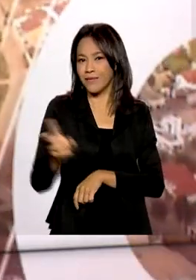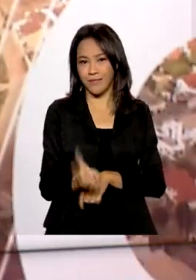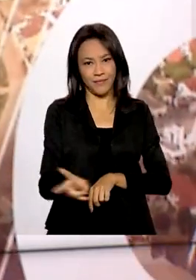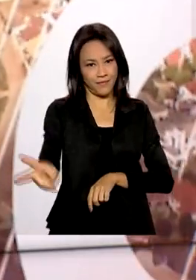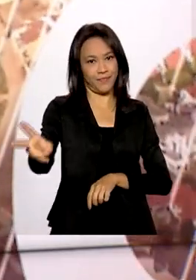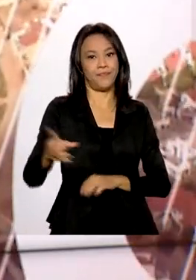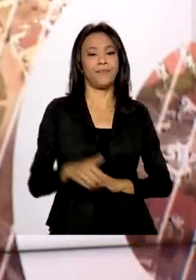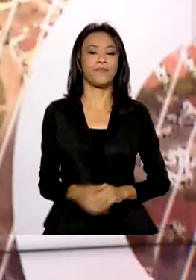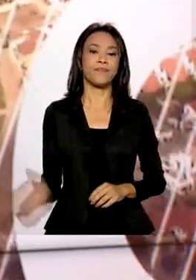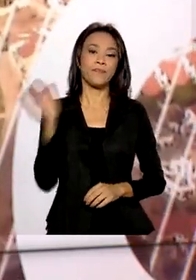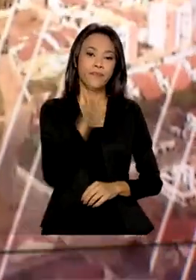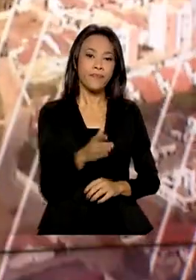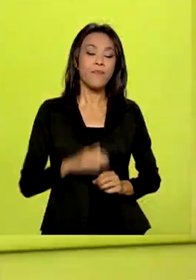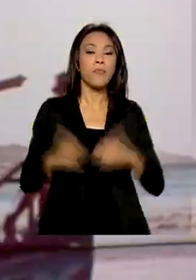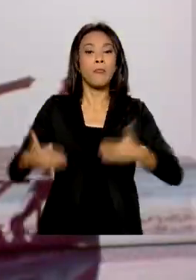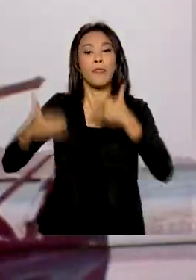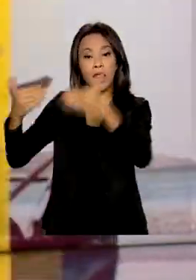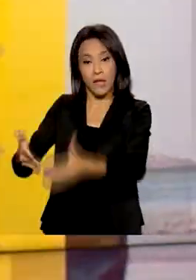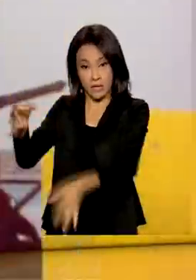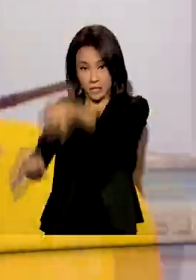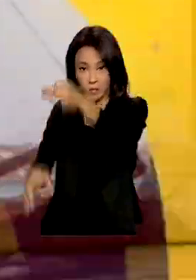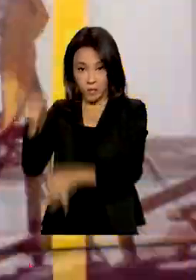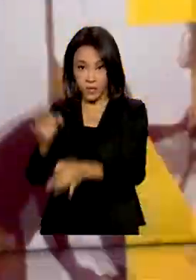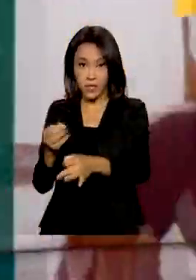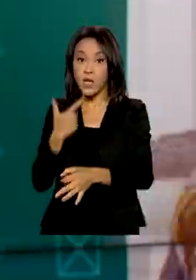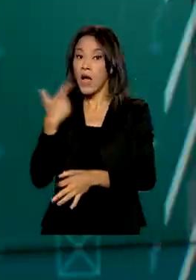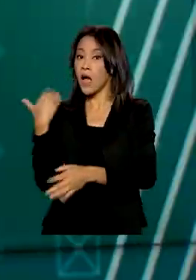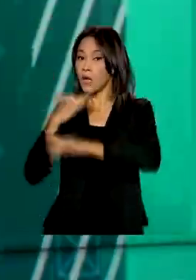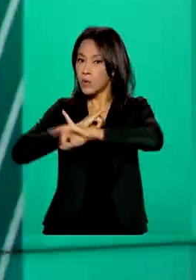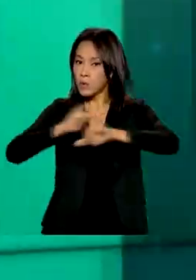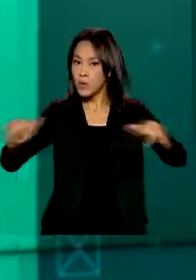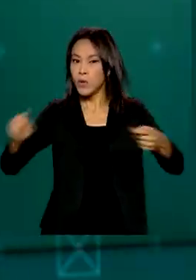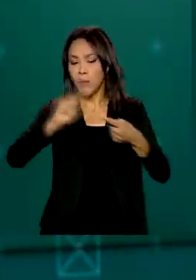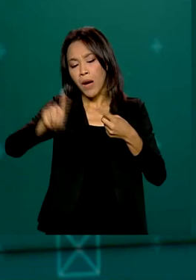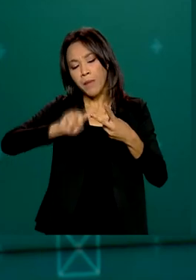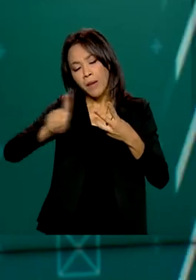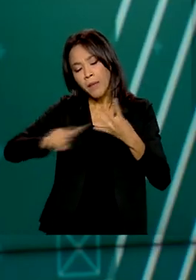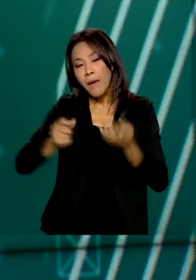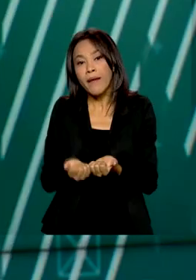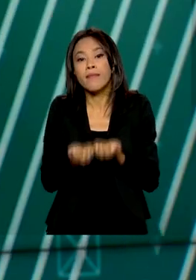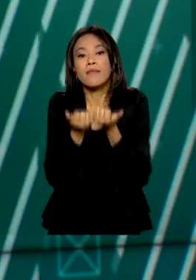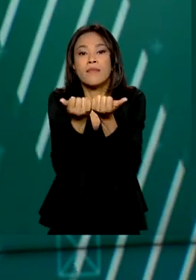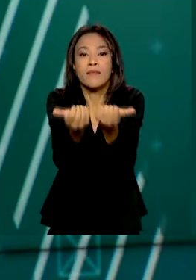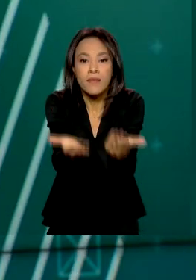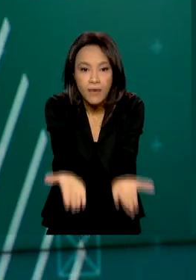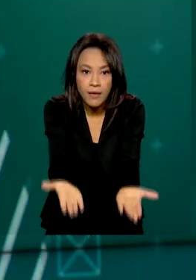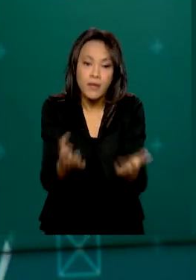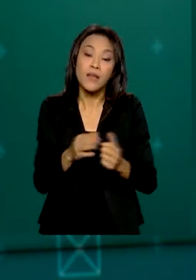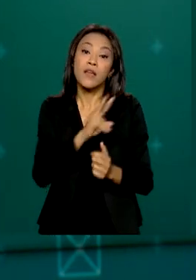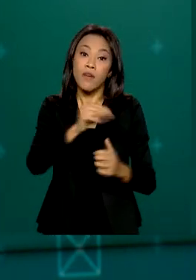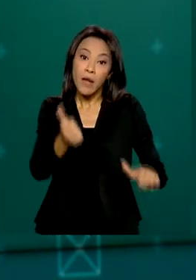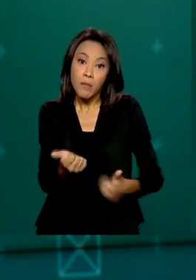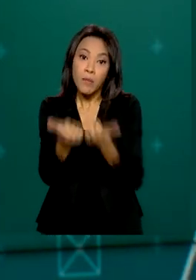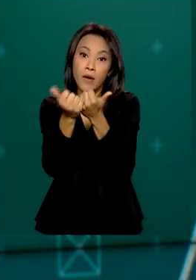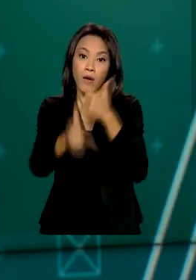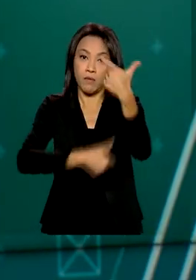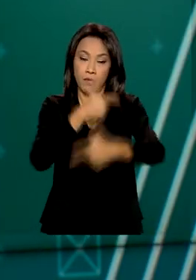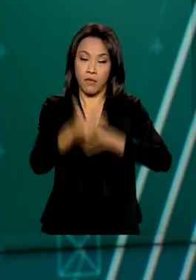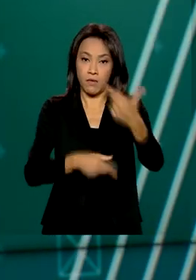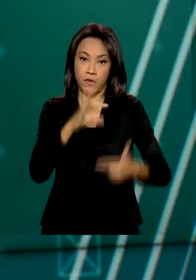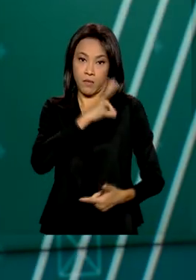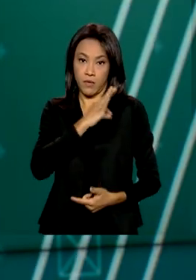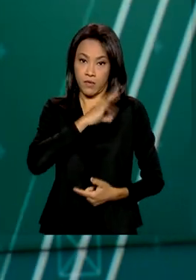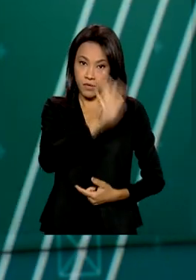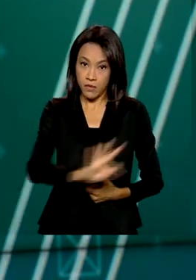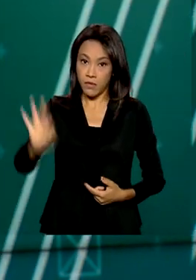O Ministério da Justiça anunciou uma série de entregas que devem fortalecer a atuação dos policiais rodoviários federais